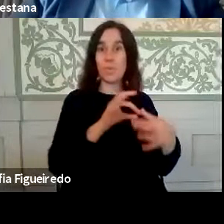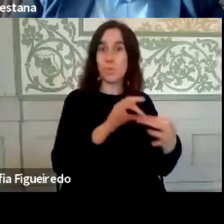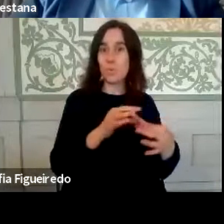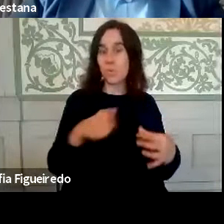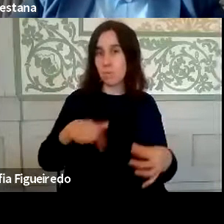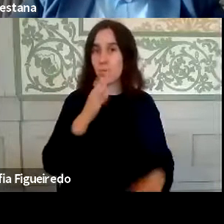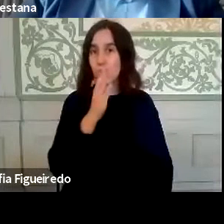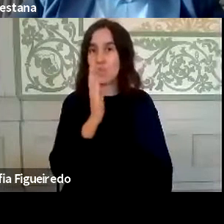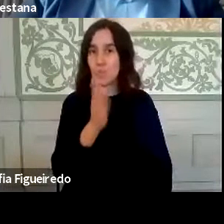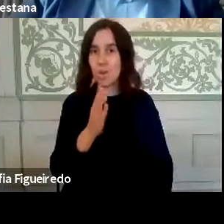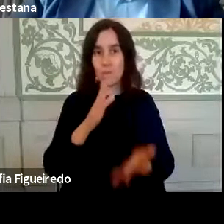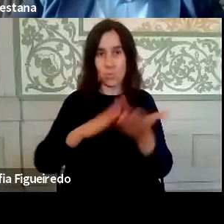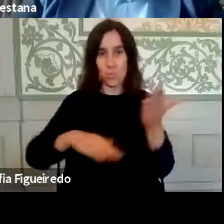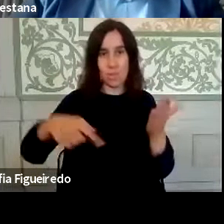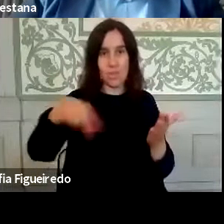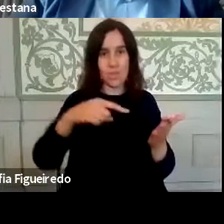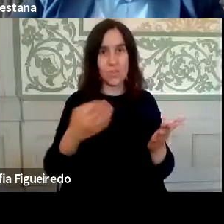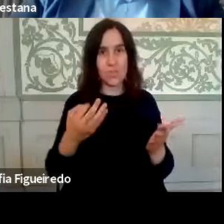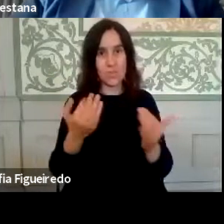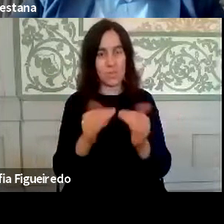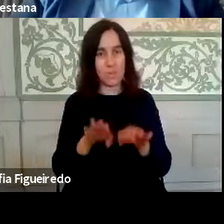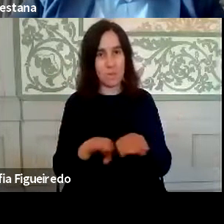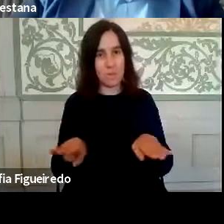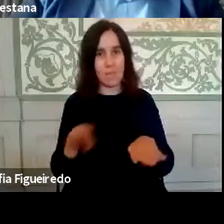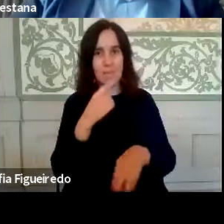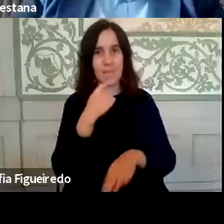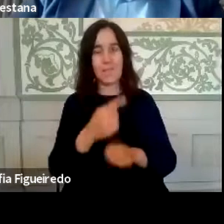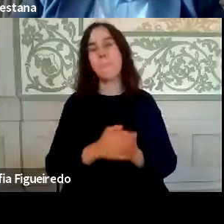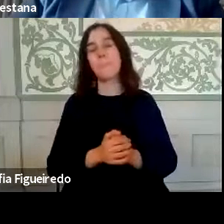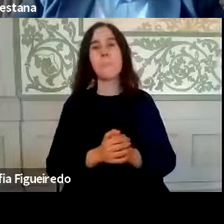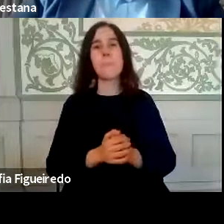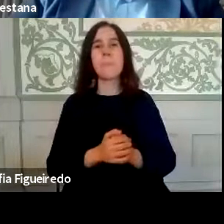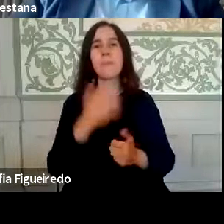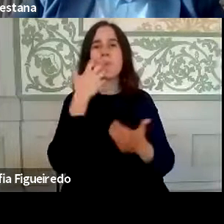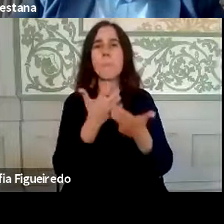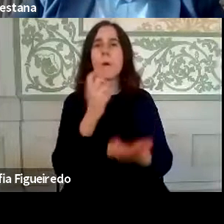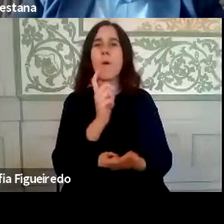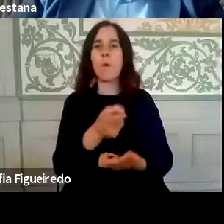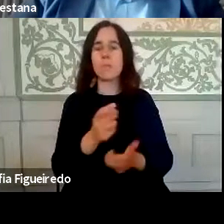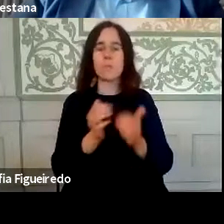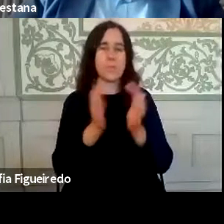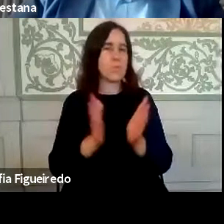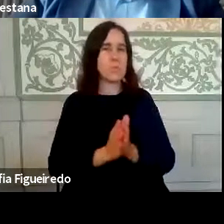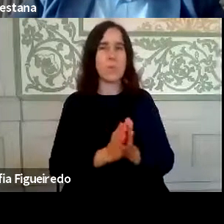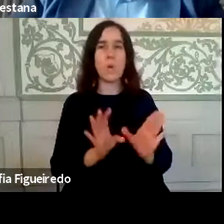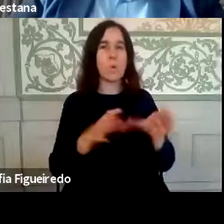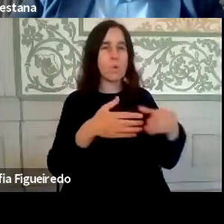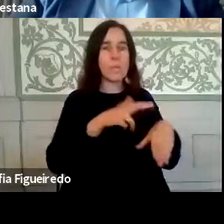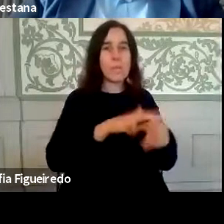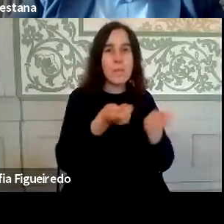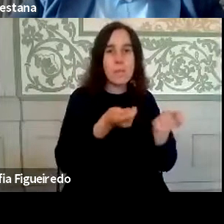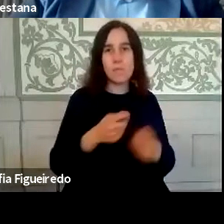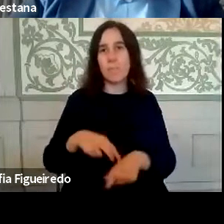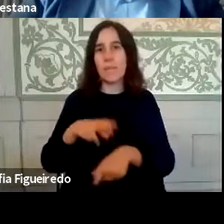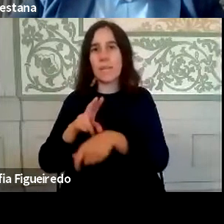aqui com os colegas aqui do painel. E o que é que eu destaco? Todos, desde o Conselho Detetivo, aos dirigentes,